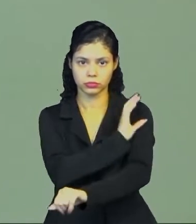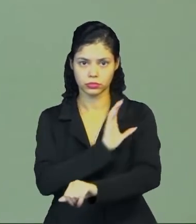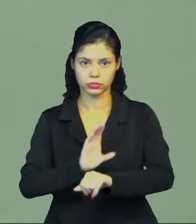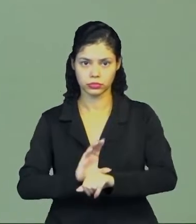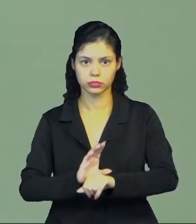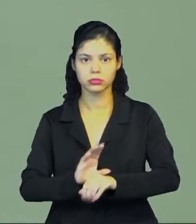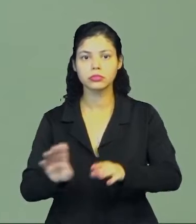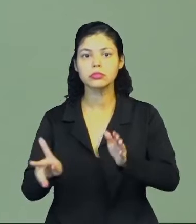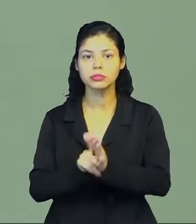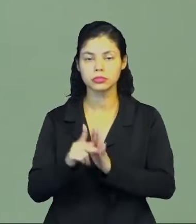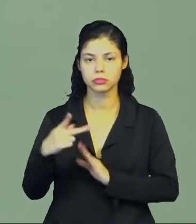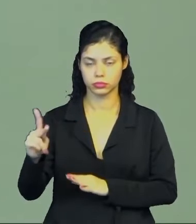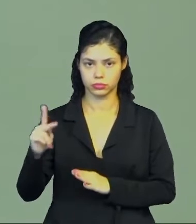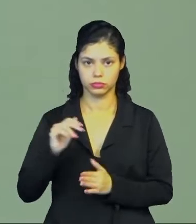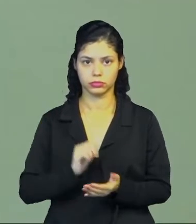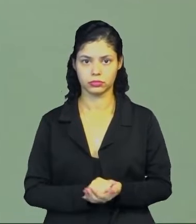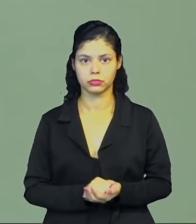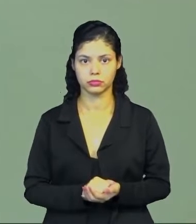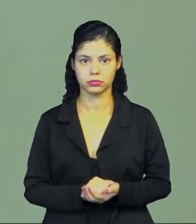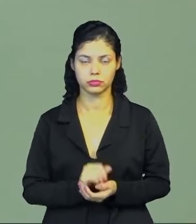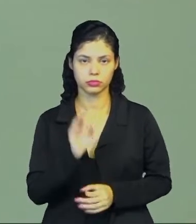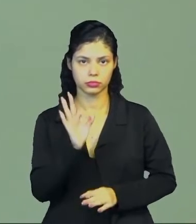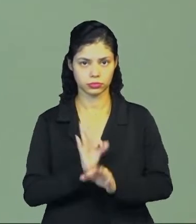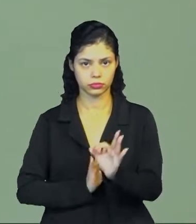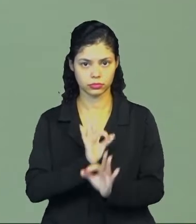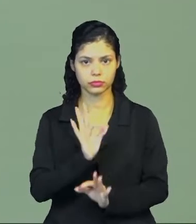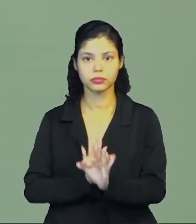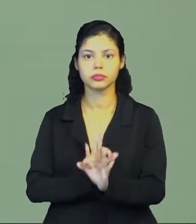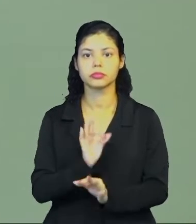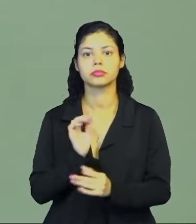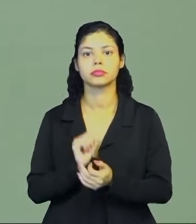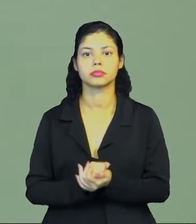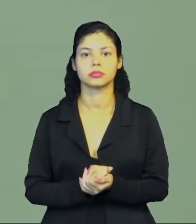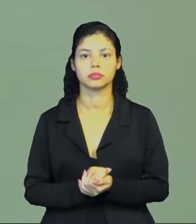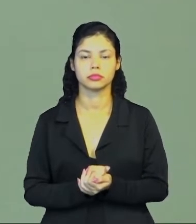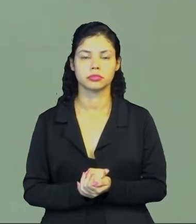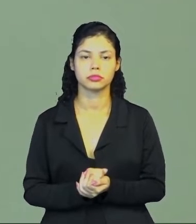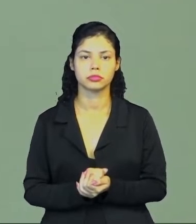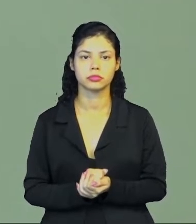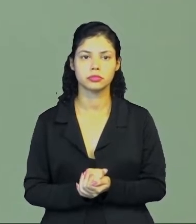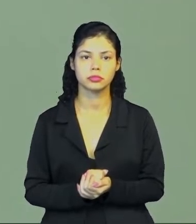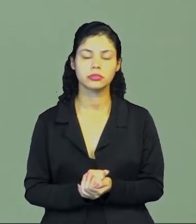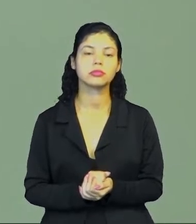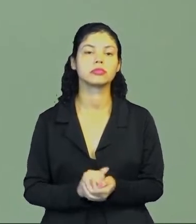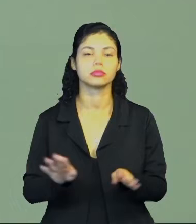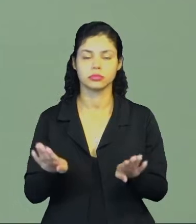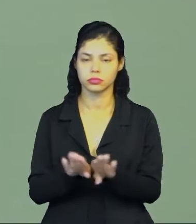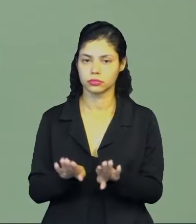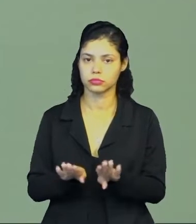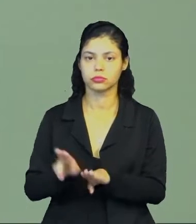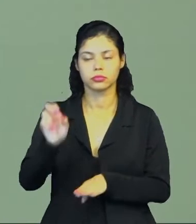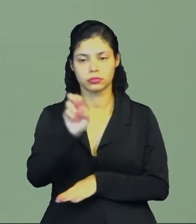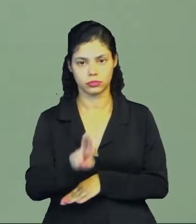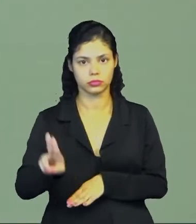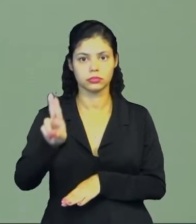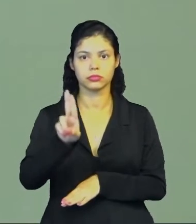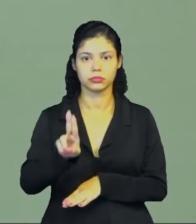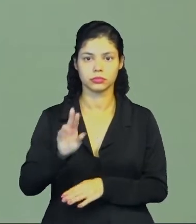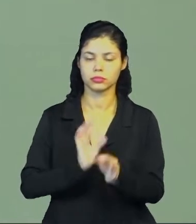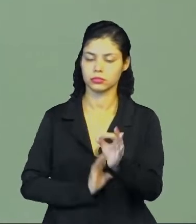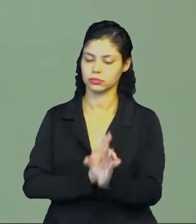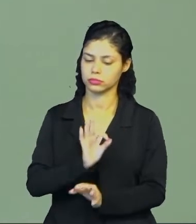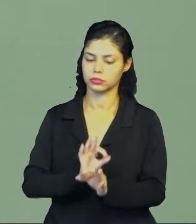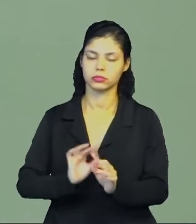em si, né? A organização, de forma que os europeus tinham uma certa